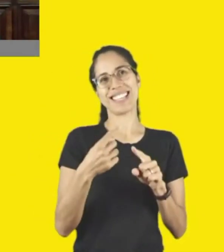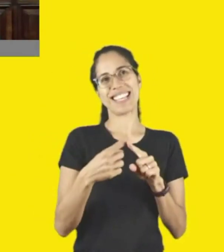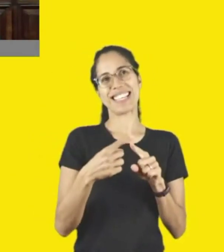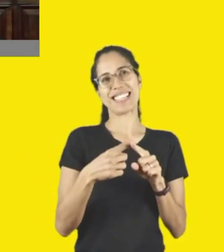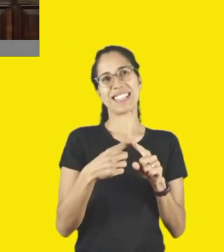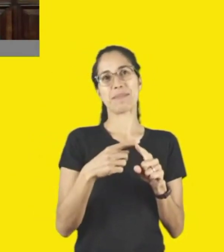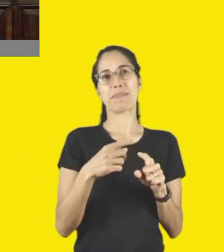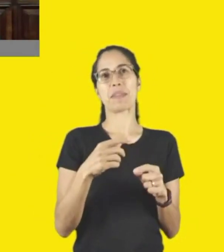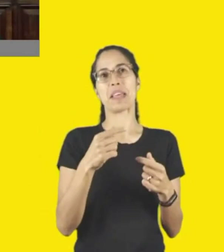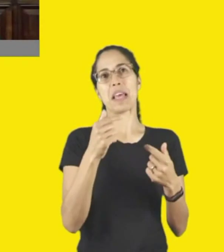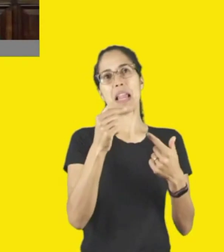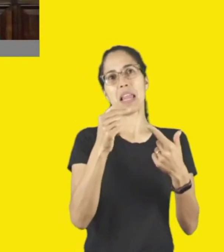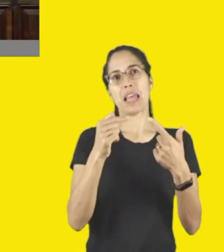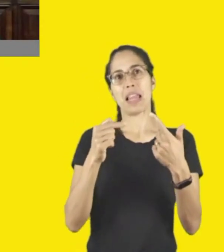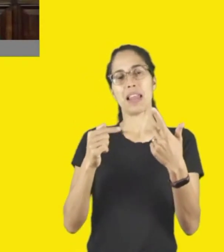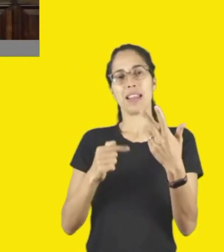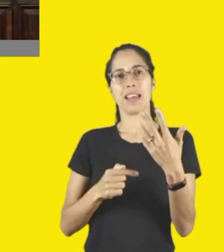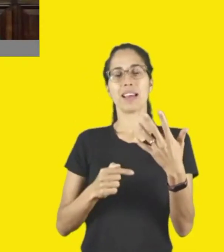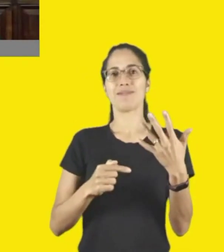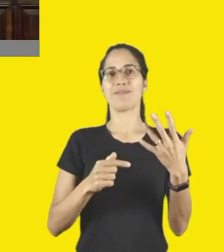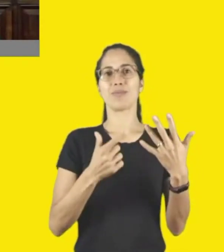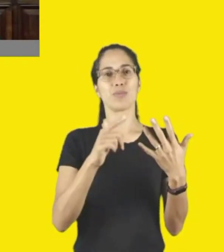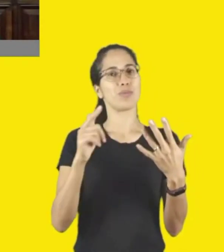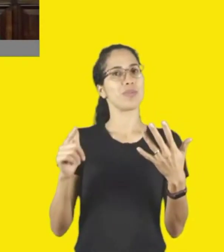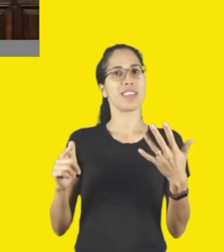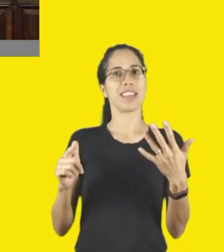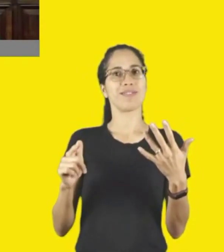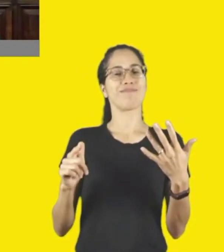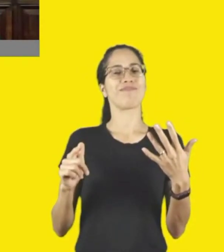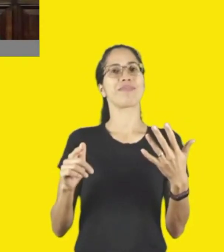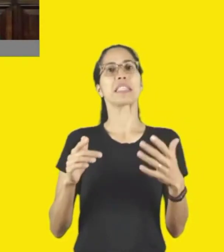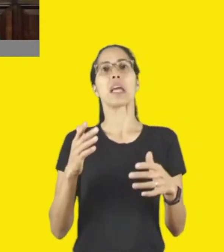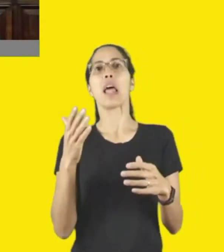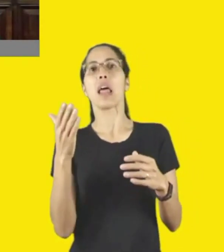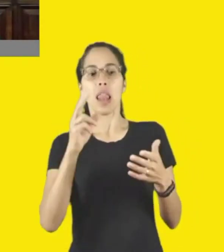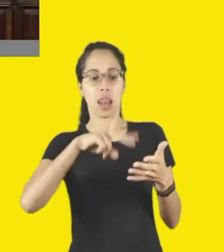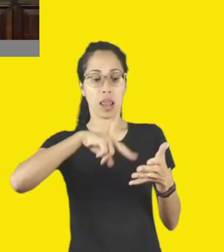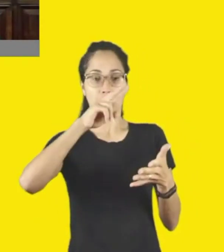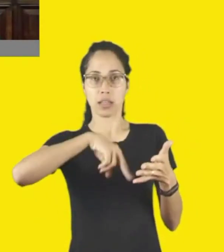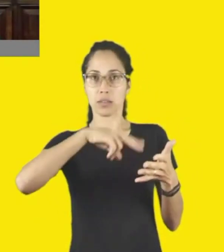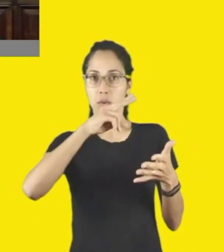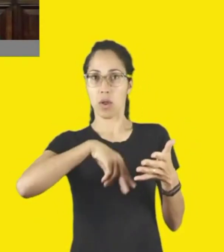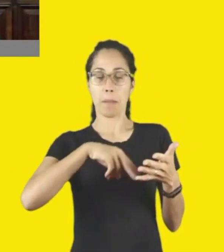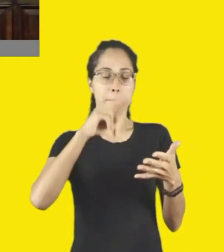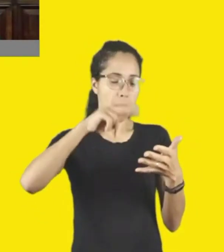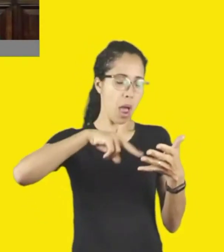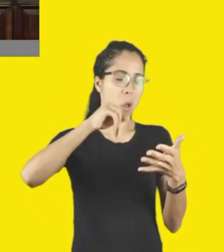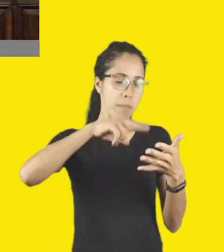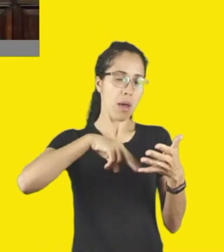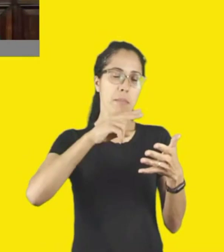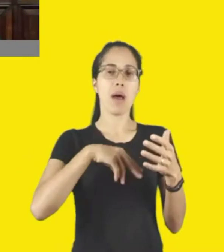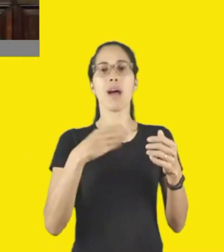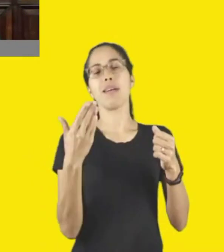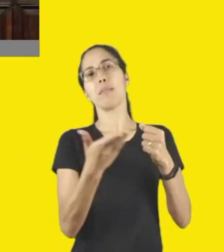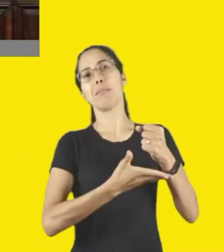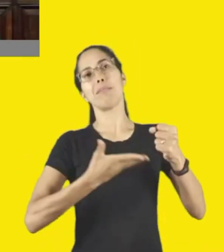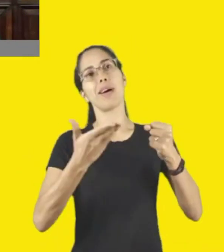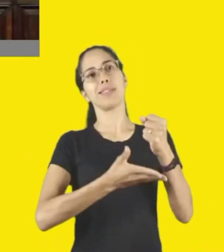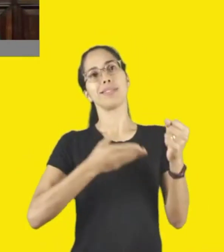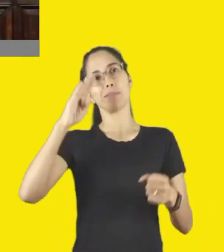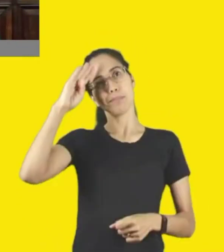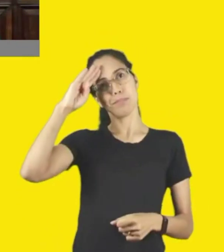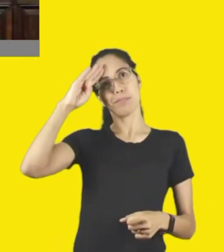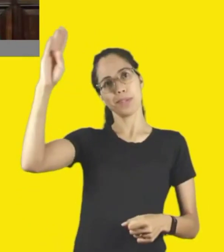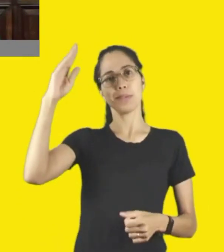roteiro, não tem nada se a gente não tiver uma literatura o tempo todo sendo olhada por todos nós, essa é uma